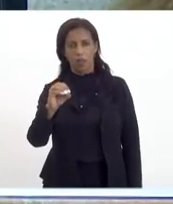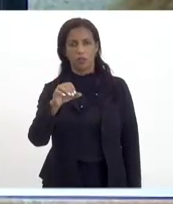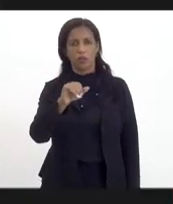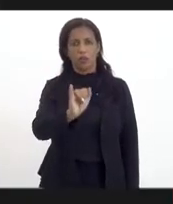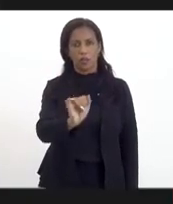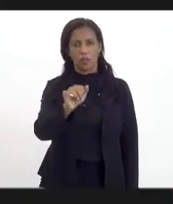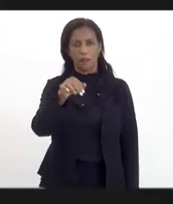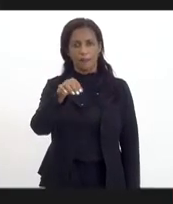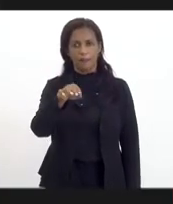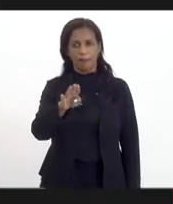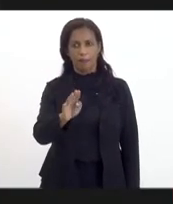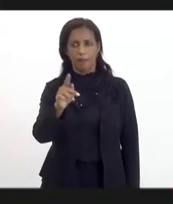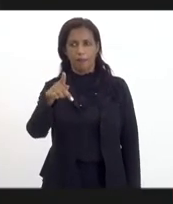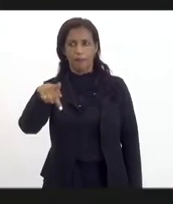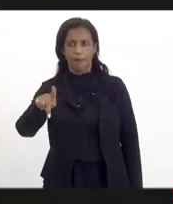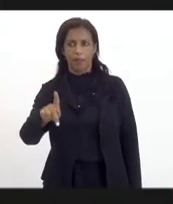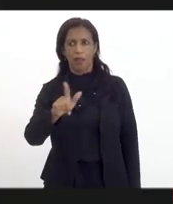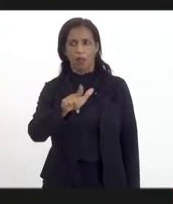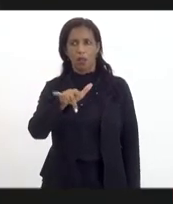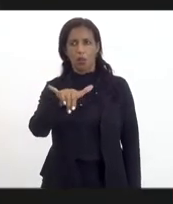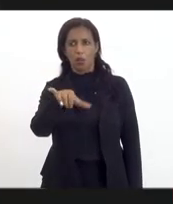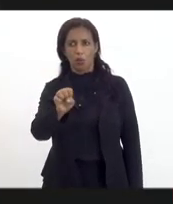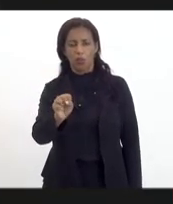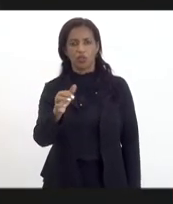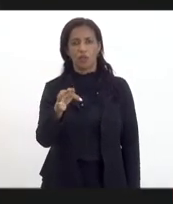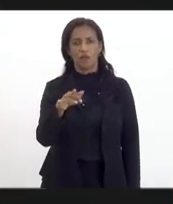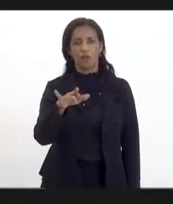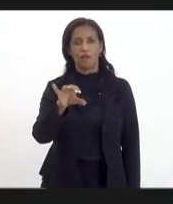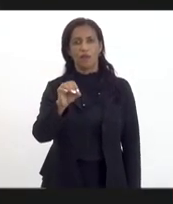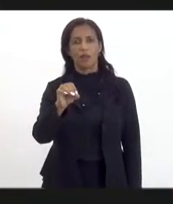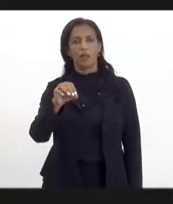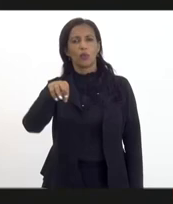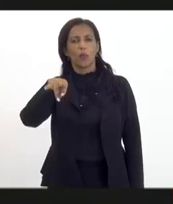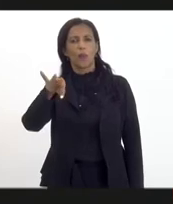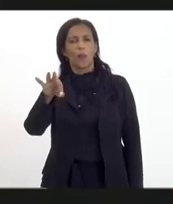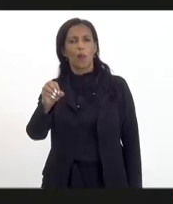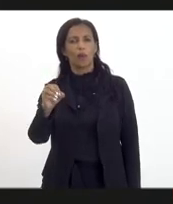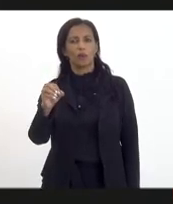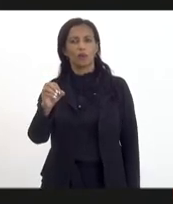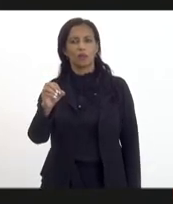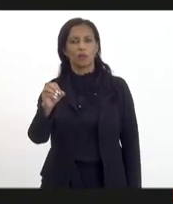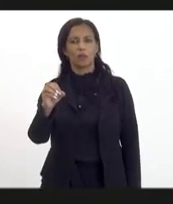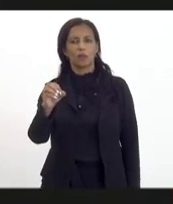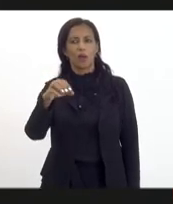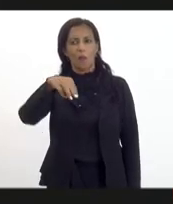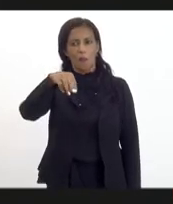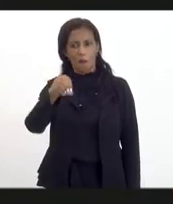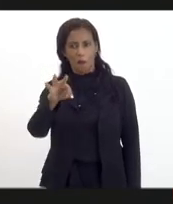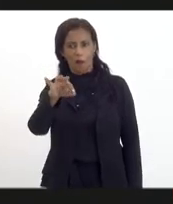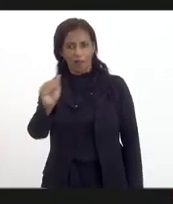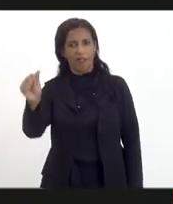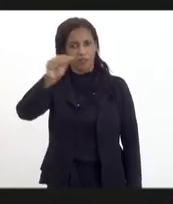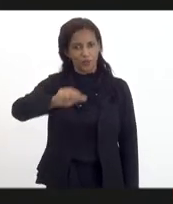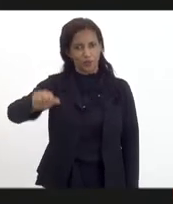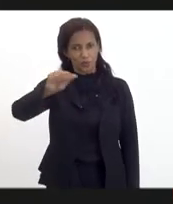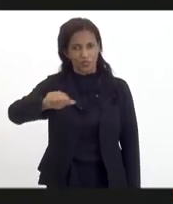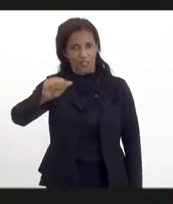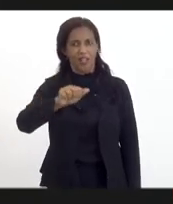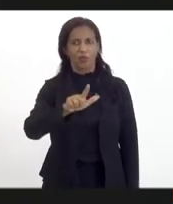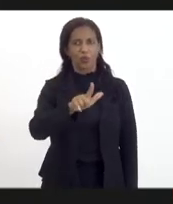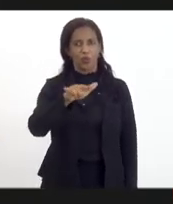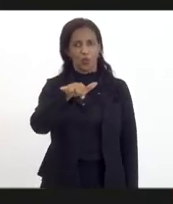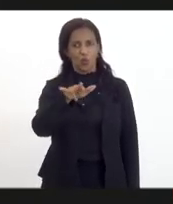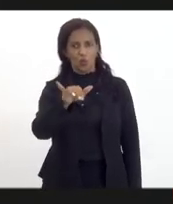IBP, Luiz Alberto Mourão, Fernanda Mota, advogados, perdão, Fernanda Mota, associados, Luiz Pedroso